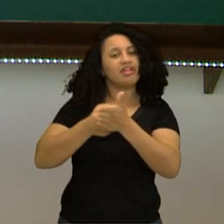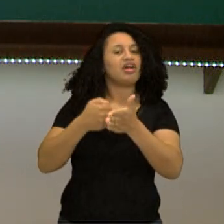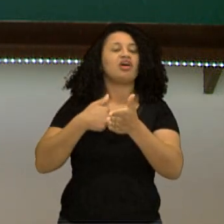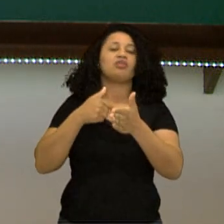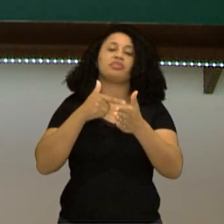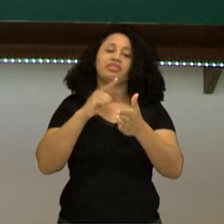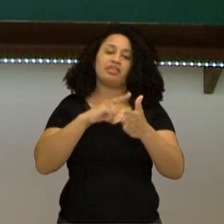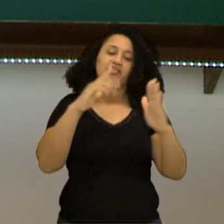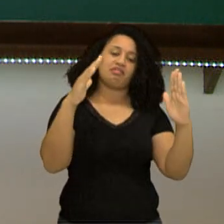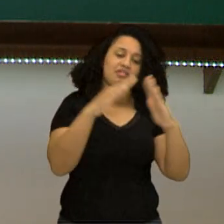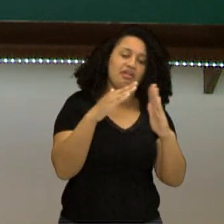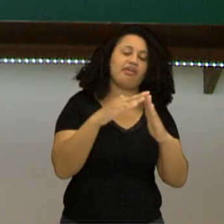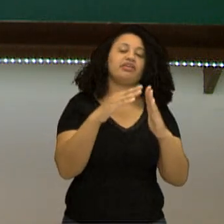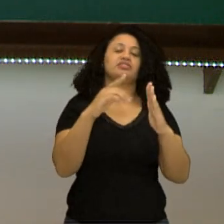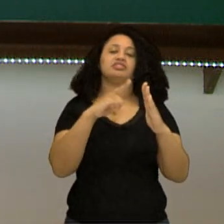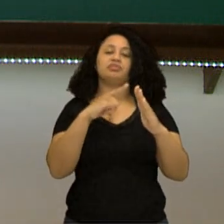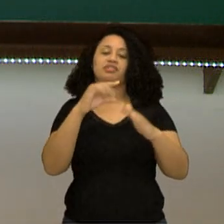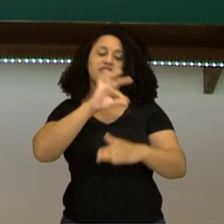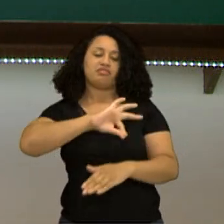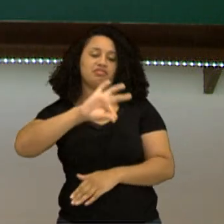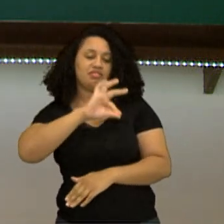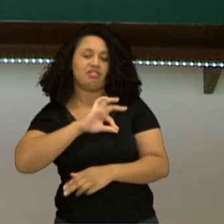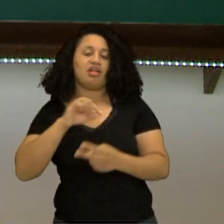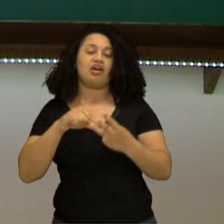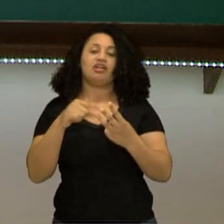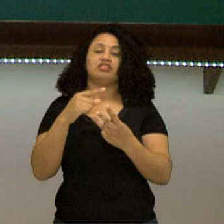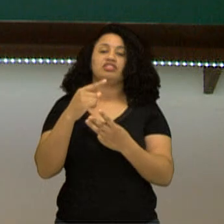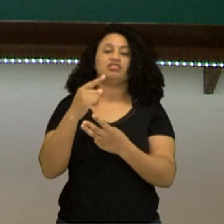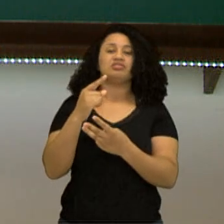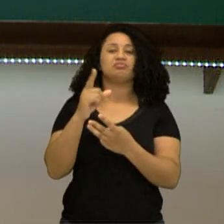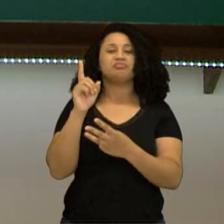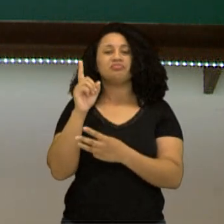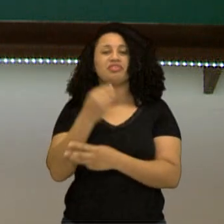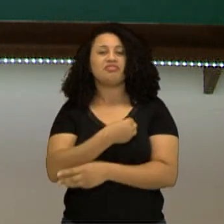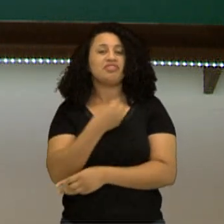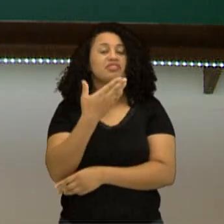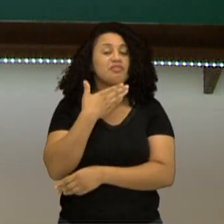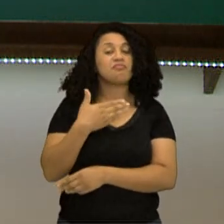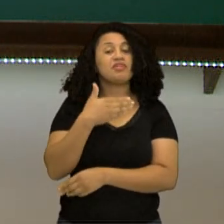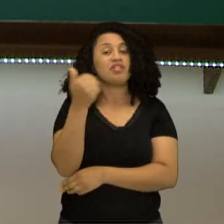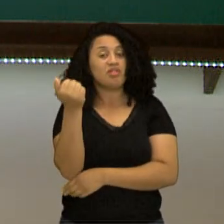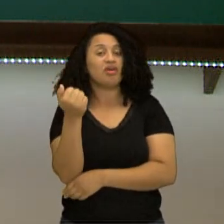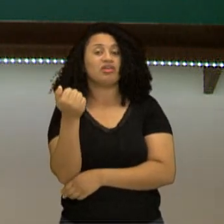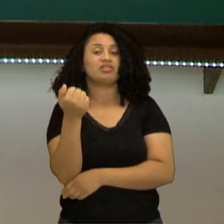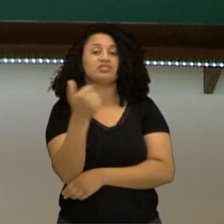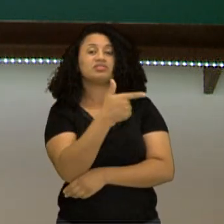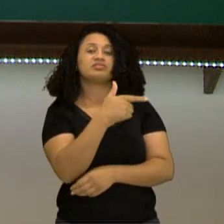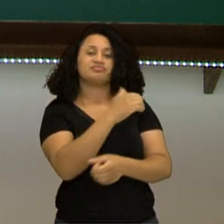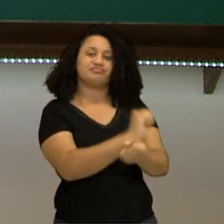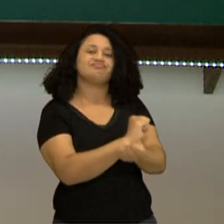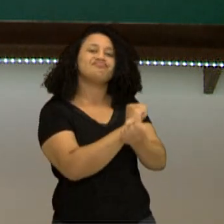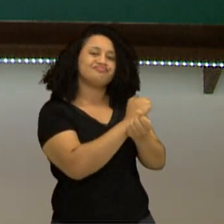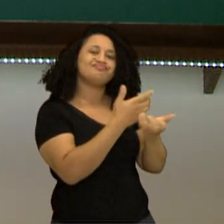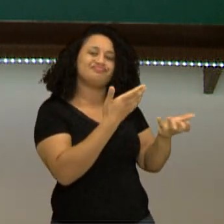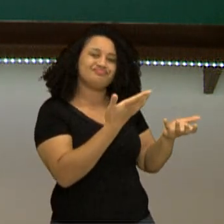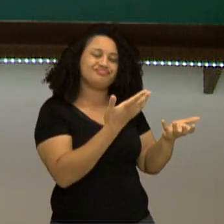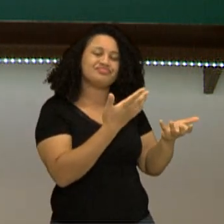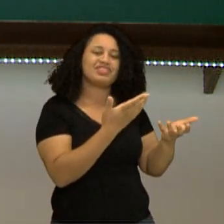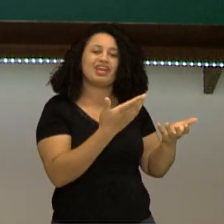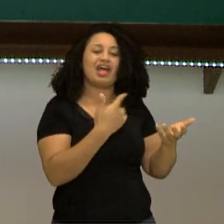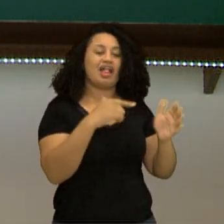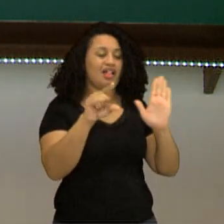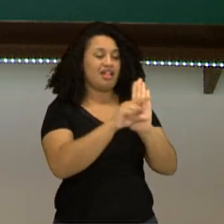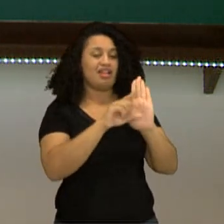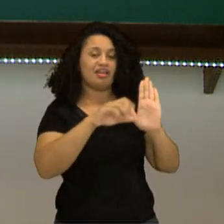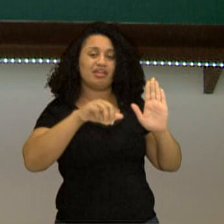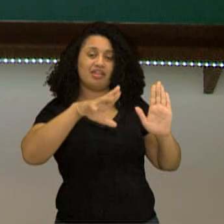digna, salário, por uma vida menos precária do que a escravidão oferecia. A Lei Áurea não garantiu